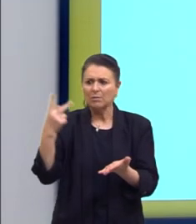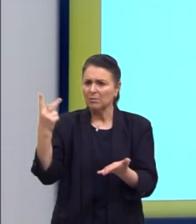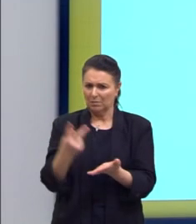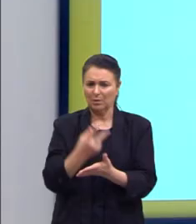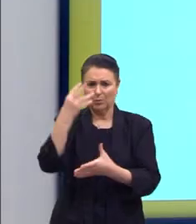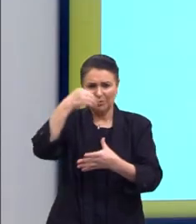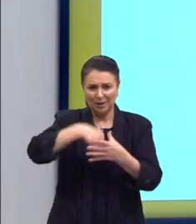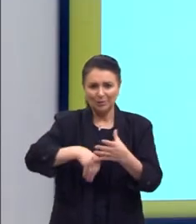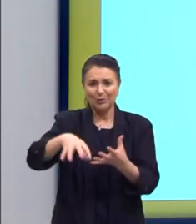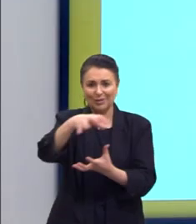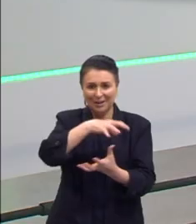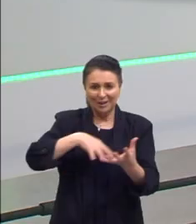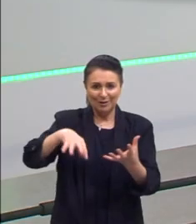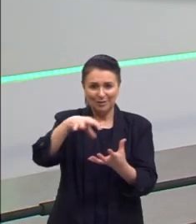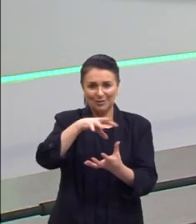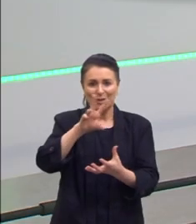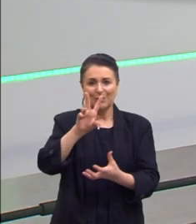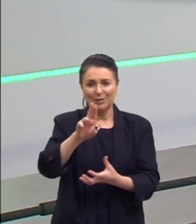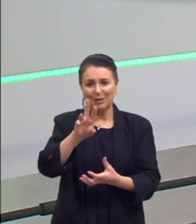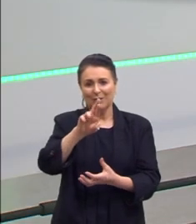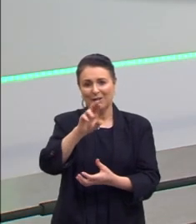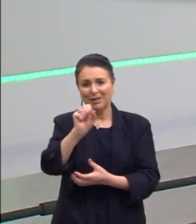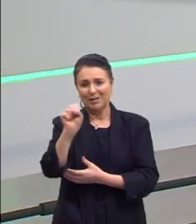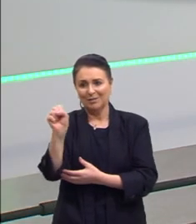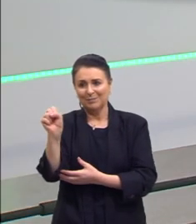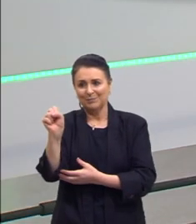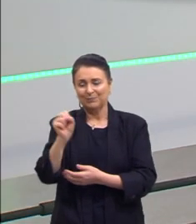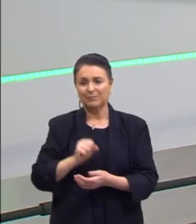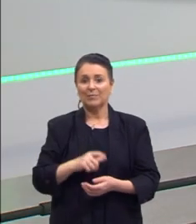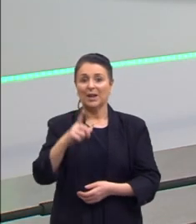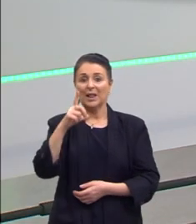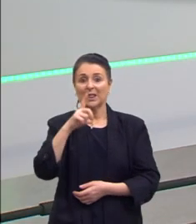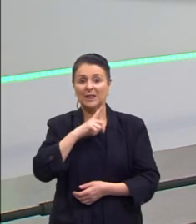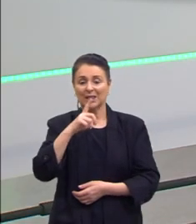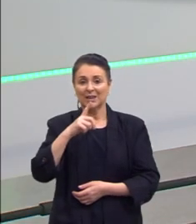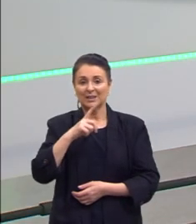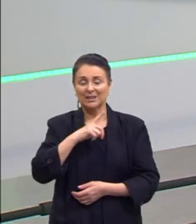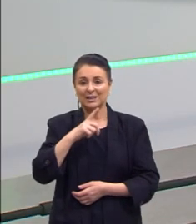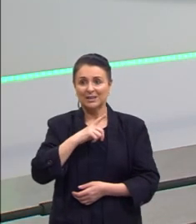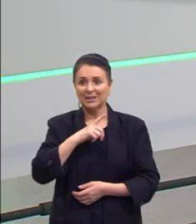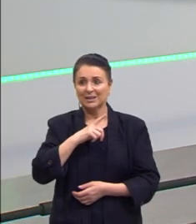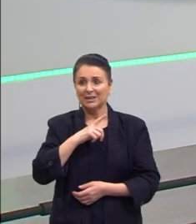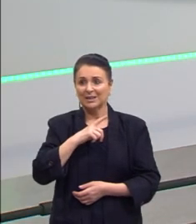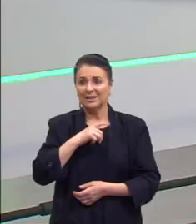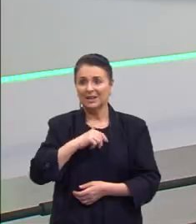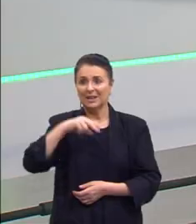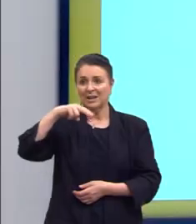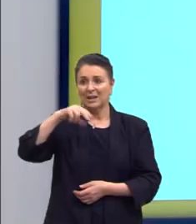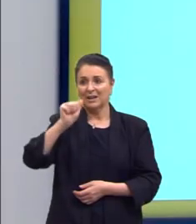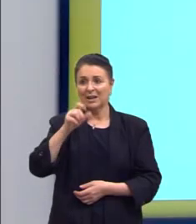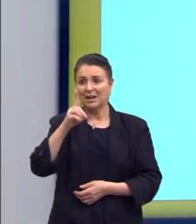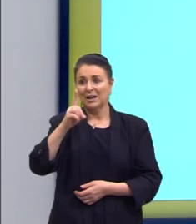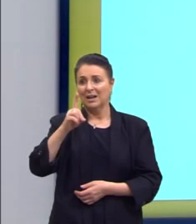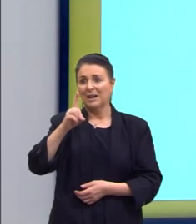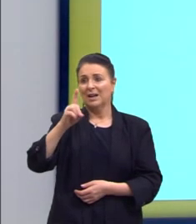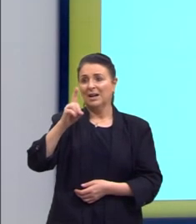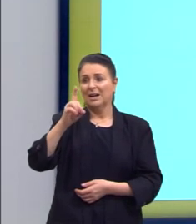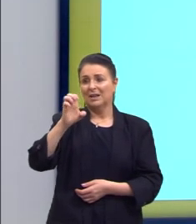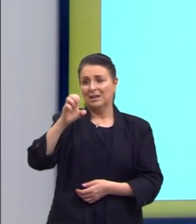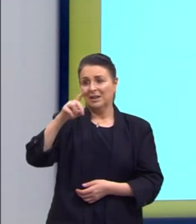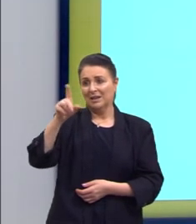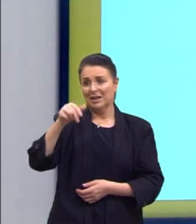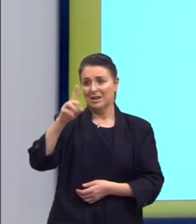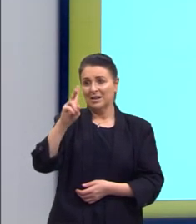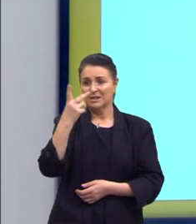na Revolução Soviética. E aqui a gente tem a Nadezda Krupskaya, que ela era a esposa do Lenin.